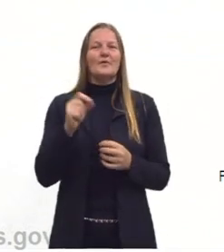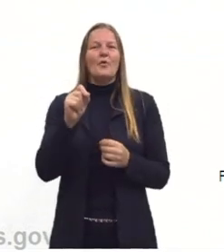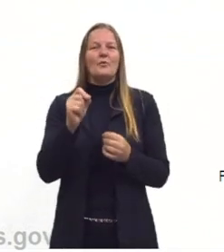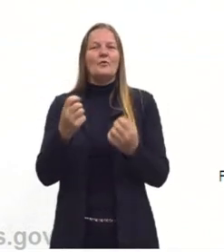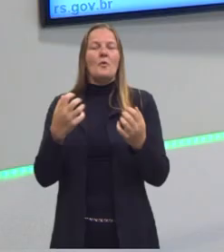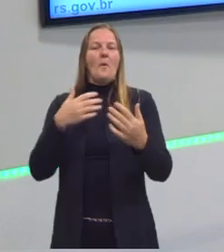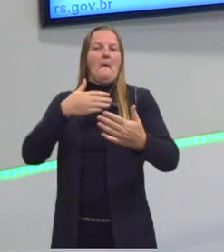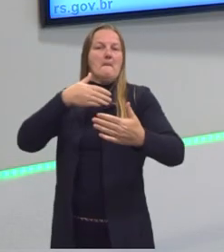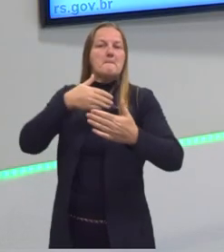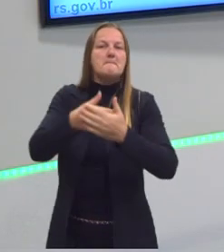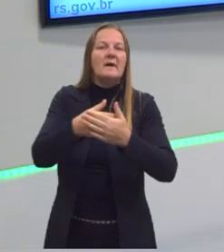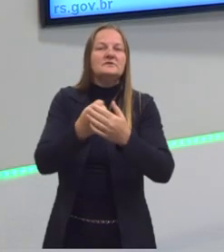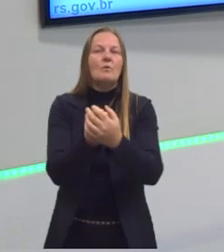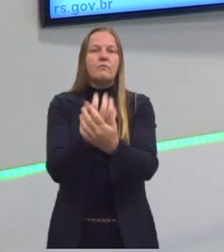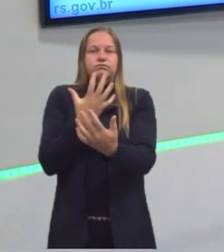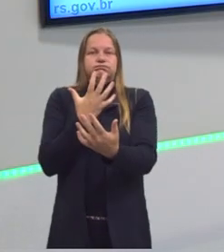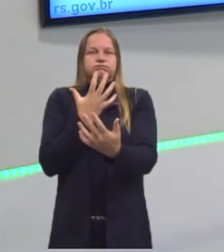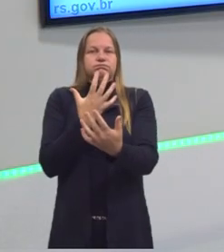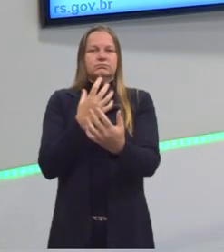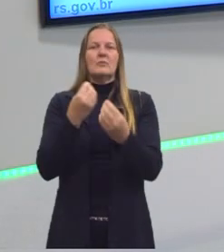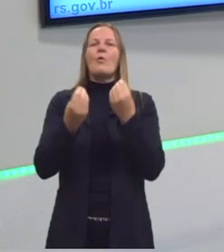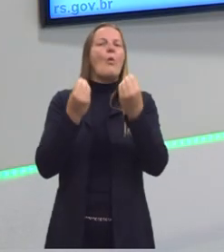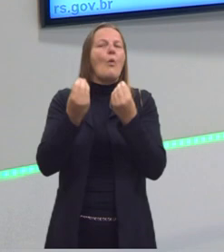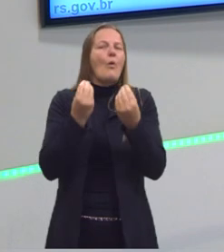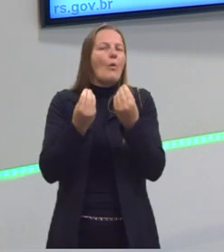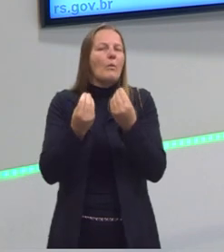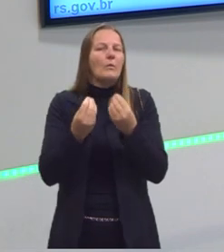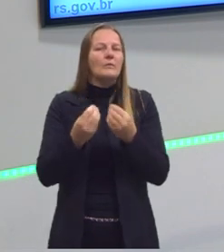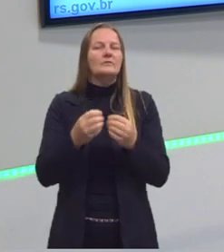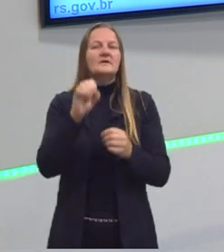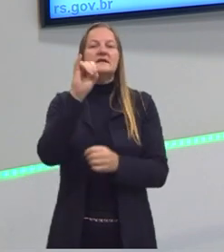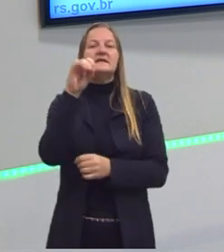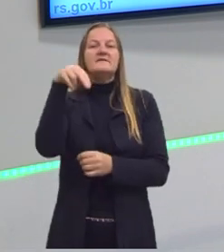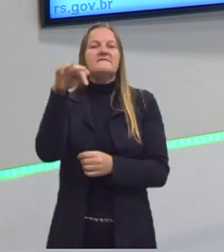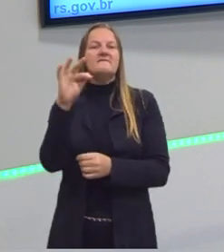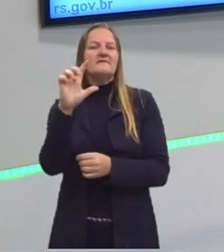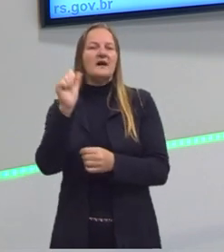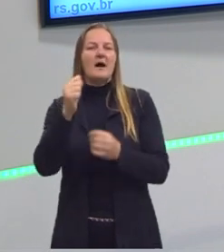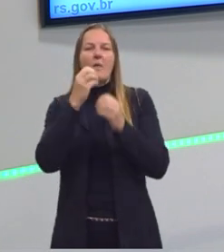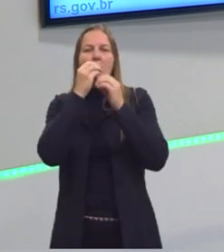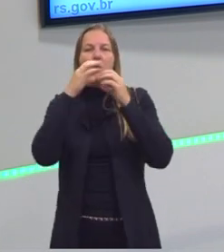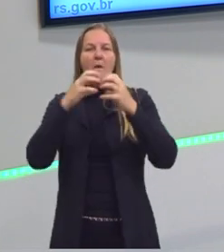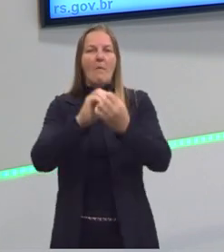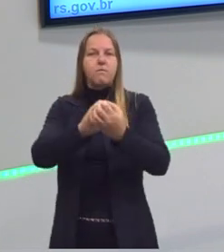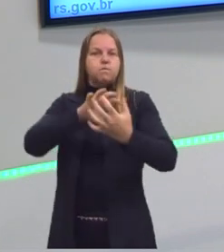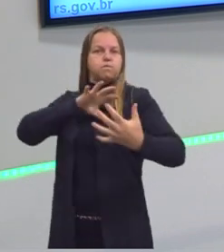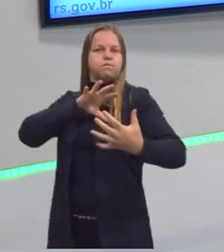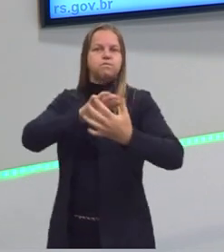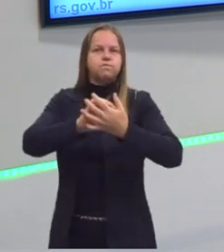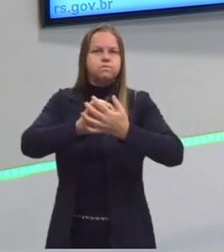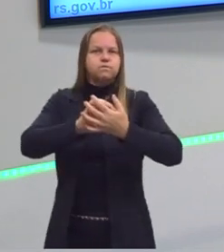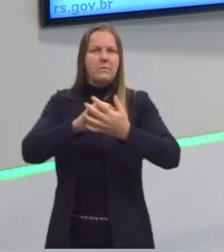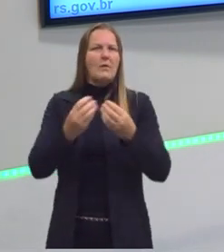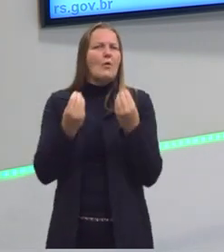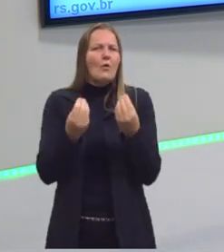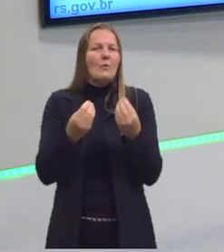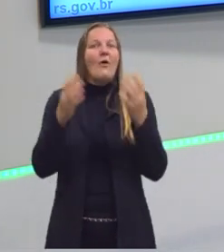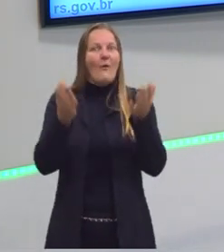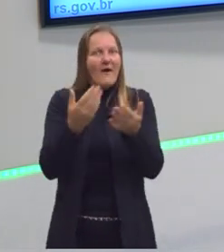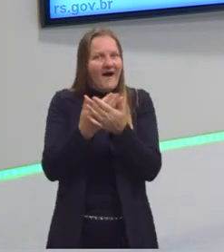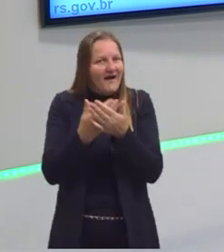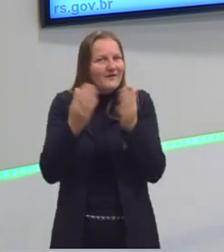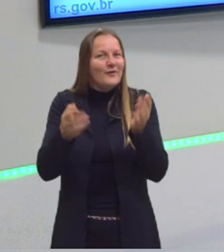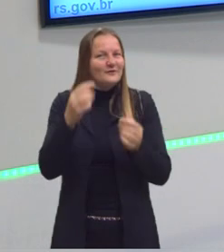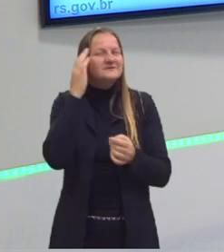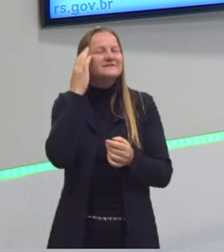quando bate o carro, aciona esse infla, esse balão para proteger os passageiros? Na aula de hoje, a gente vai